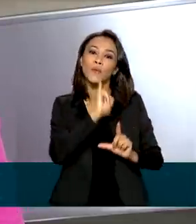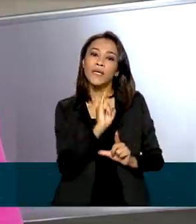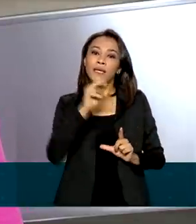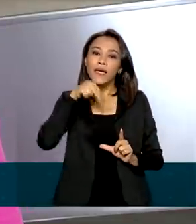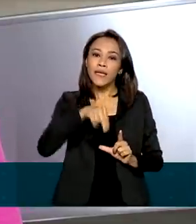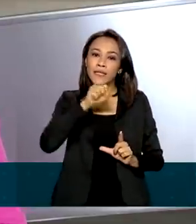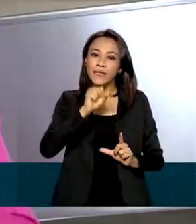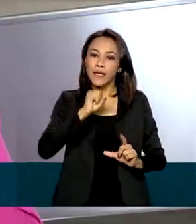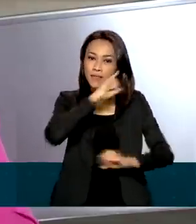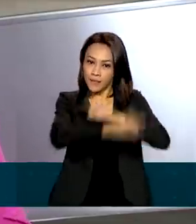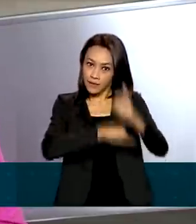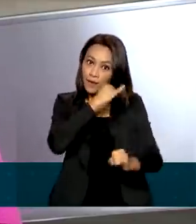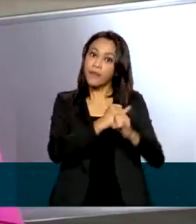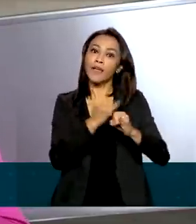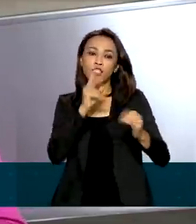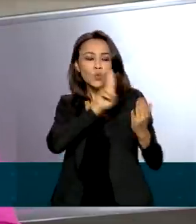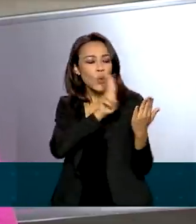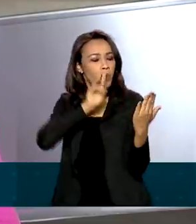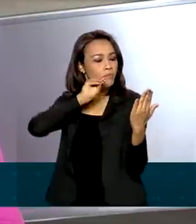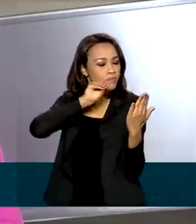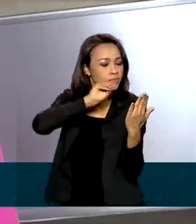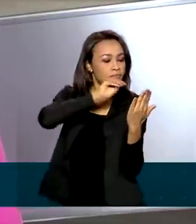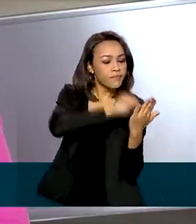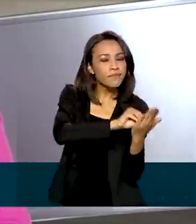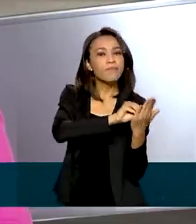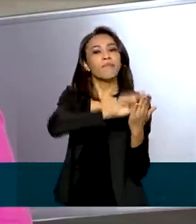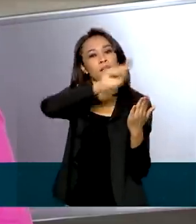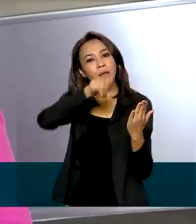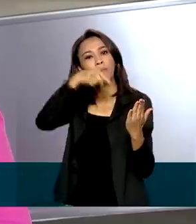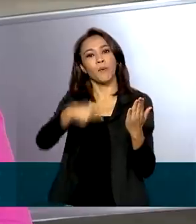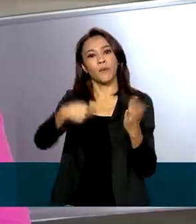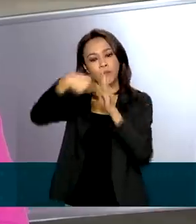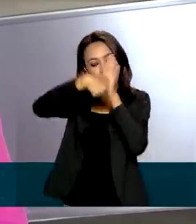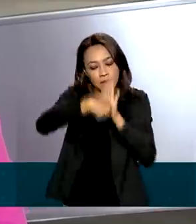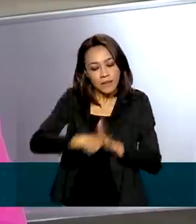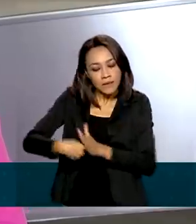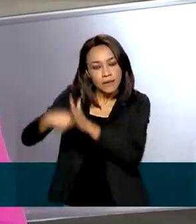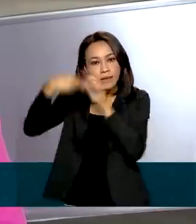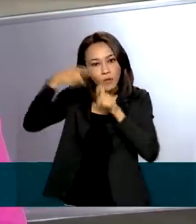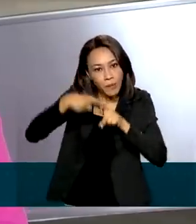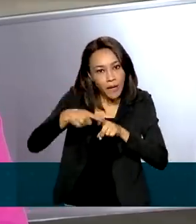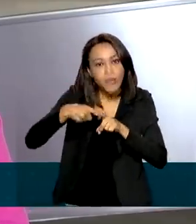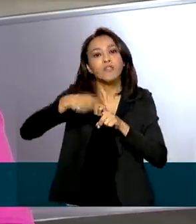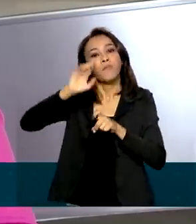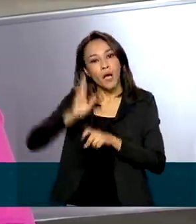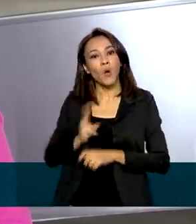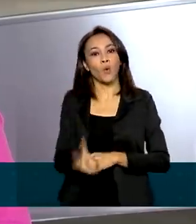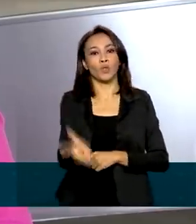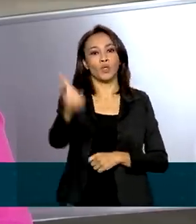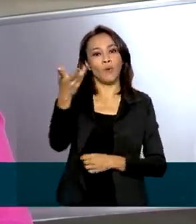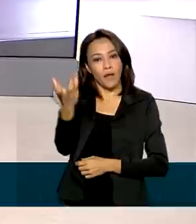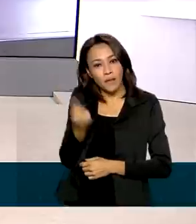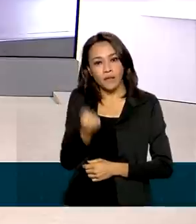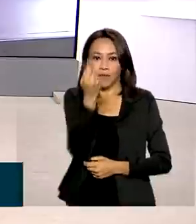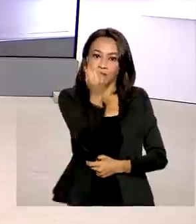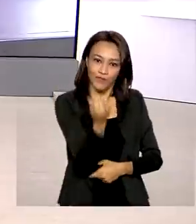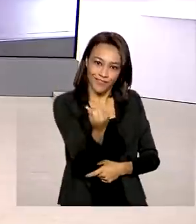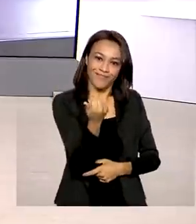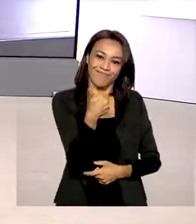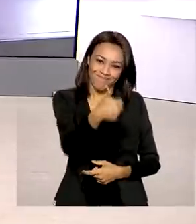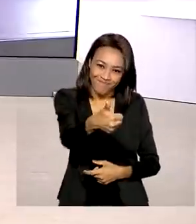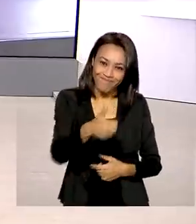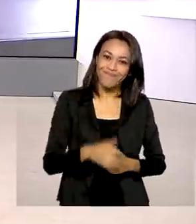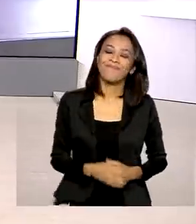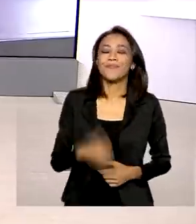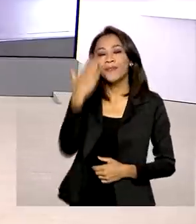só entrar lá no site, agendar direitinho para poder fazer essa perícia e manter o pagamento do benefício em dia, Renata. Tá certo,